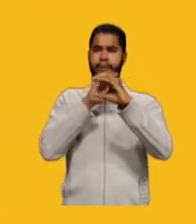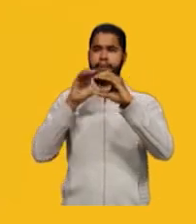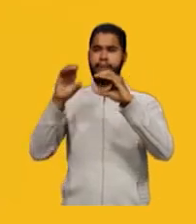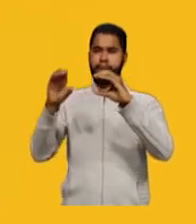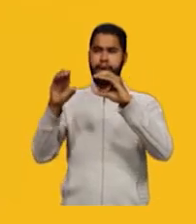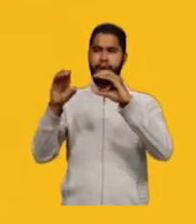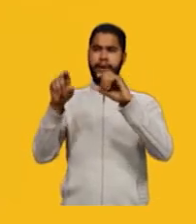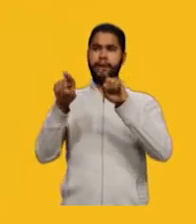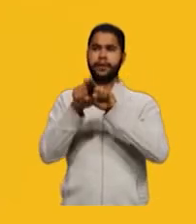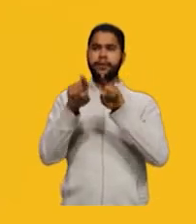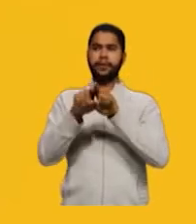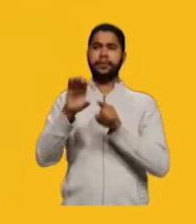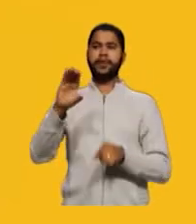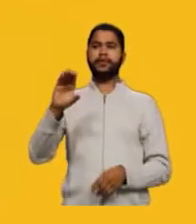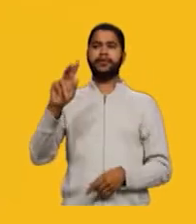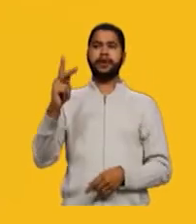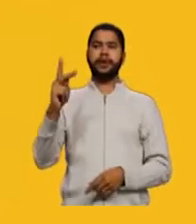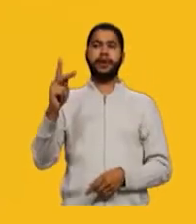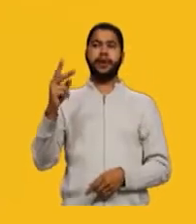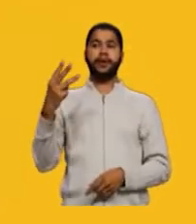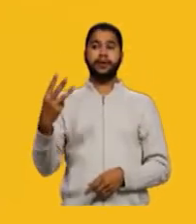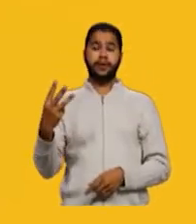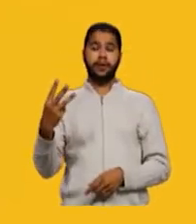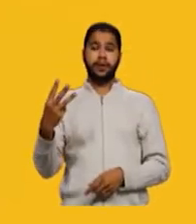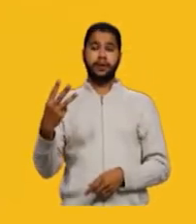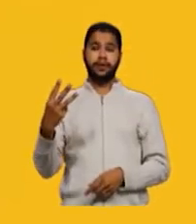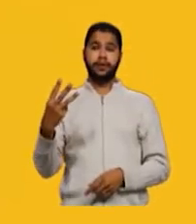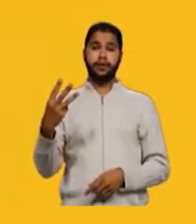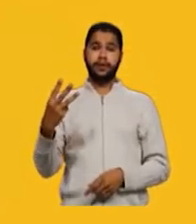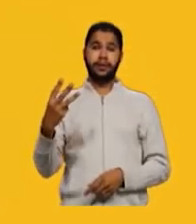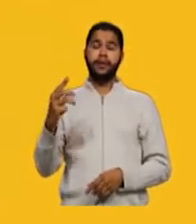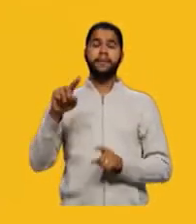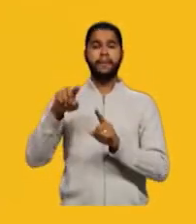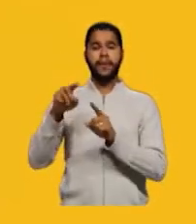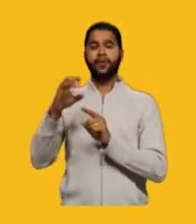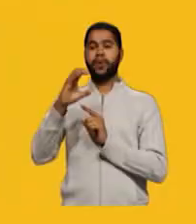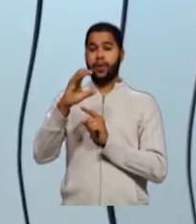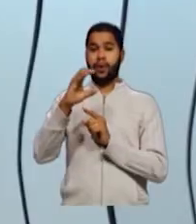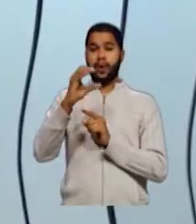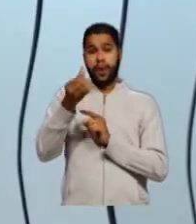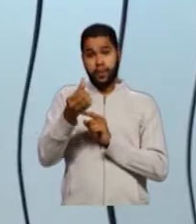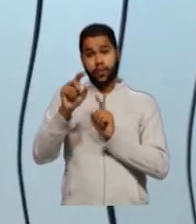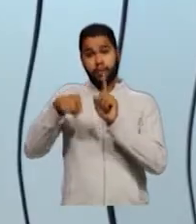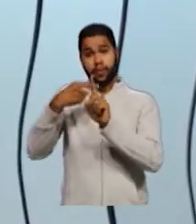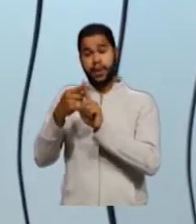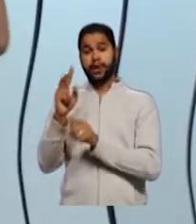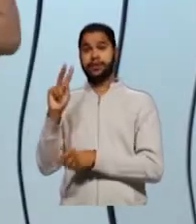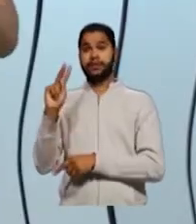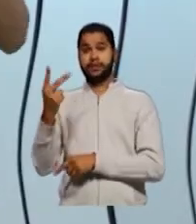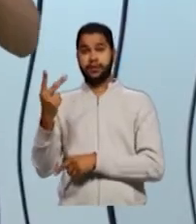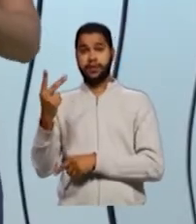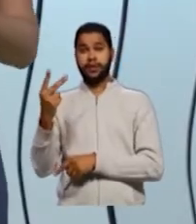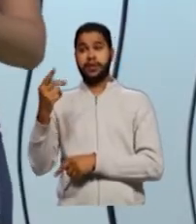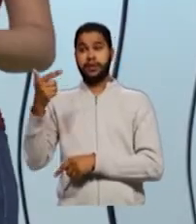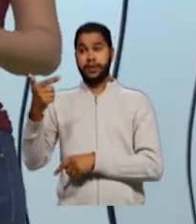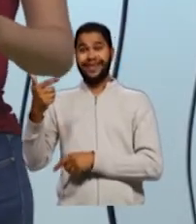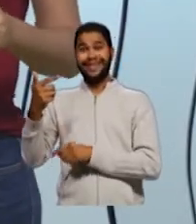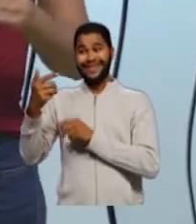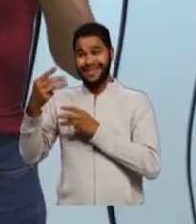CH3. O seria um CH3? Um carbono e mais três hidrogênios. E o nosso carbono